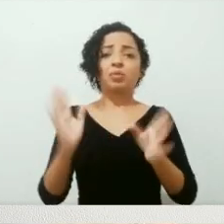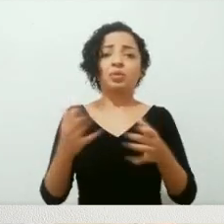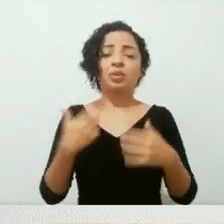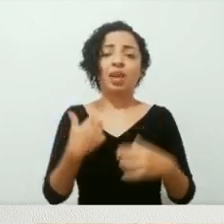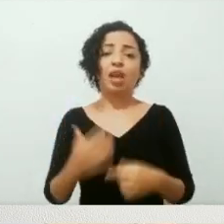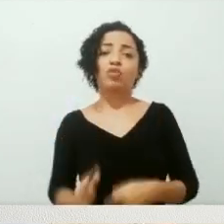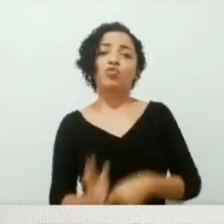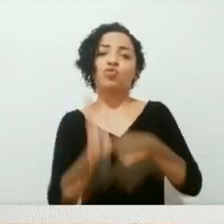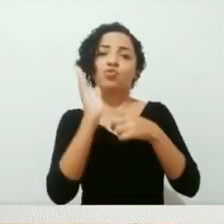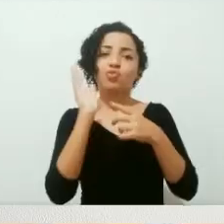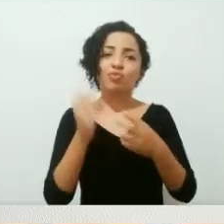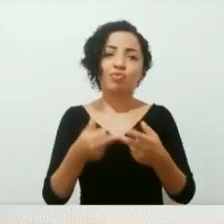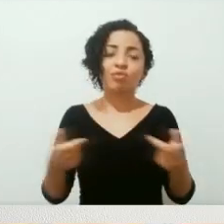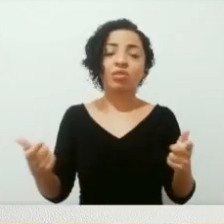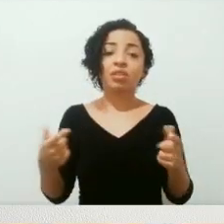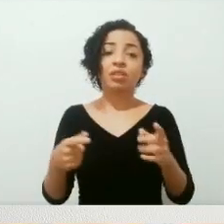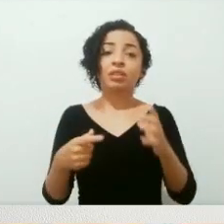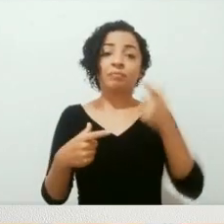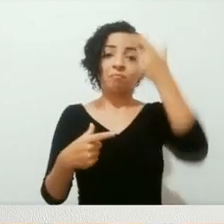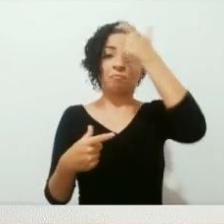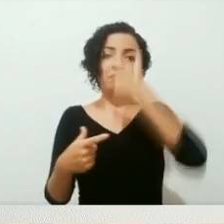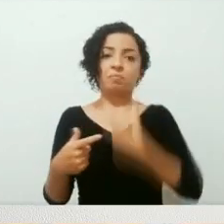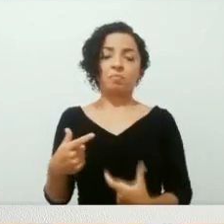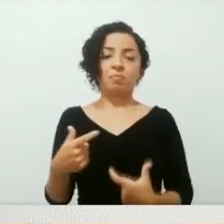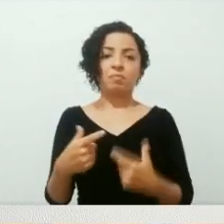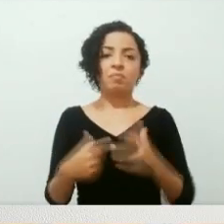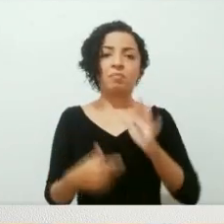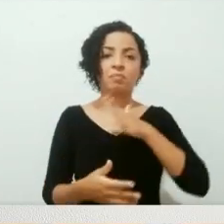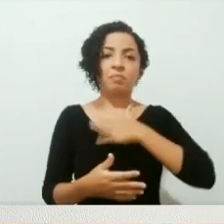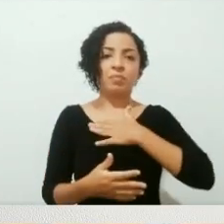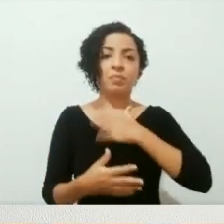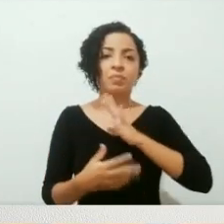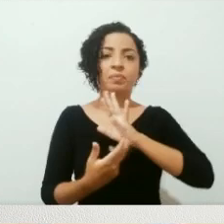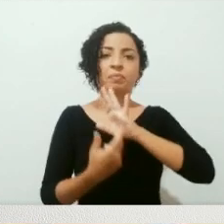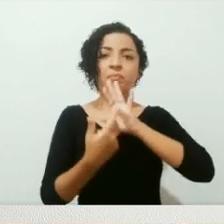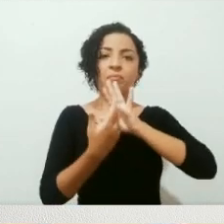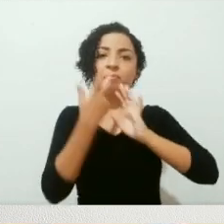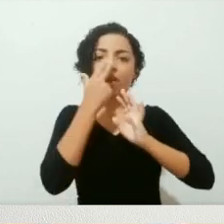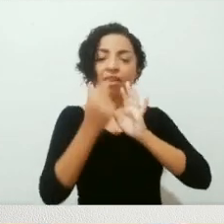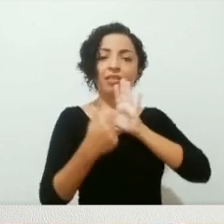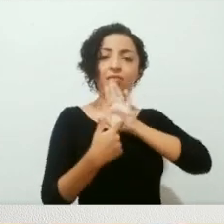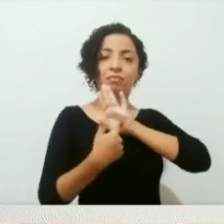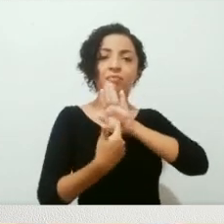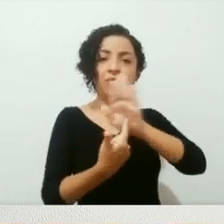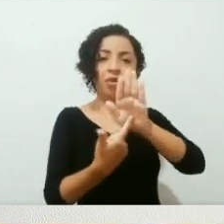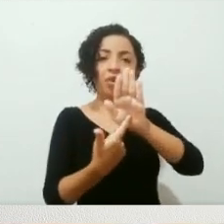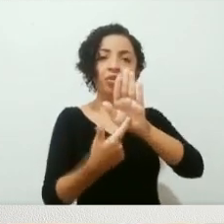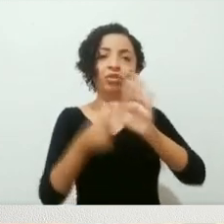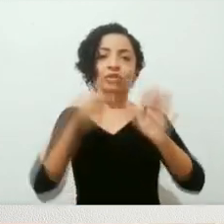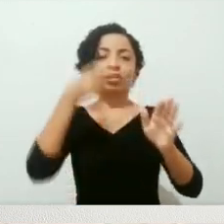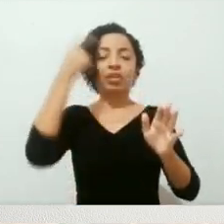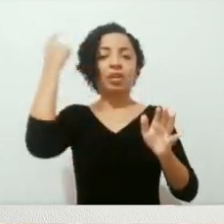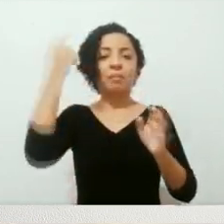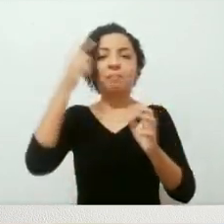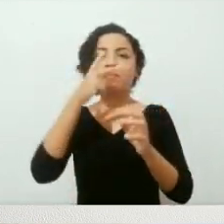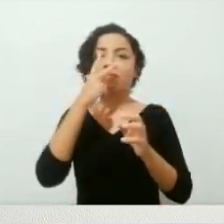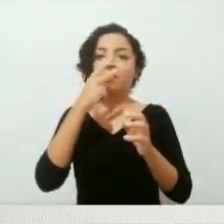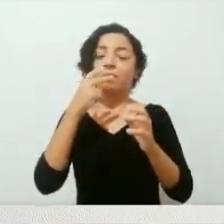artística, e ela utiliza muito bem a própria imagem dela, a figura dela, a característica do